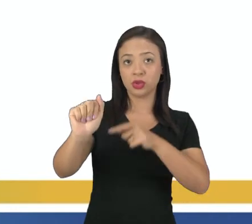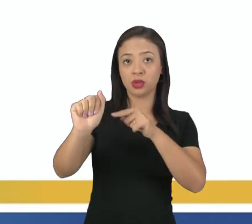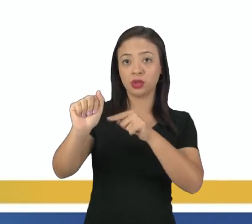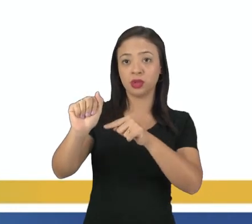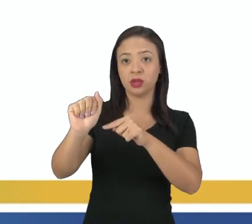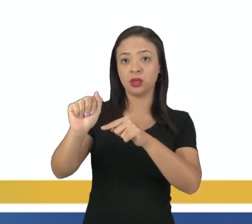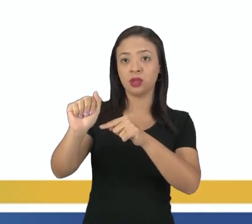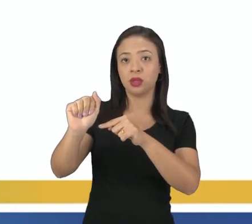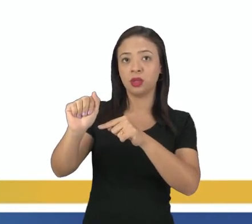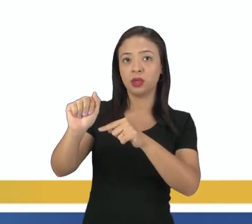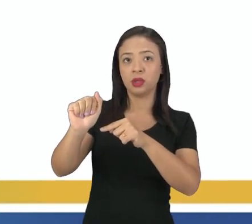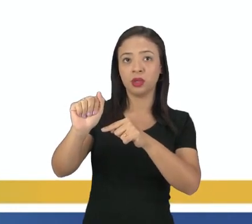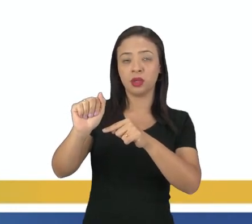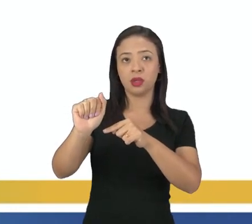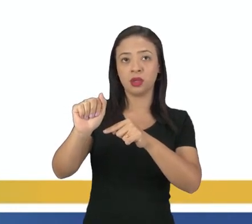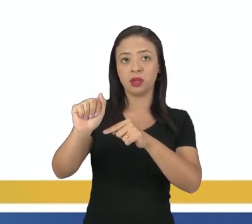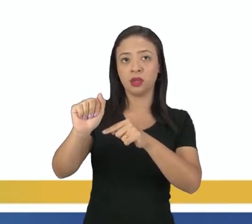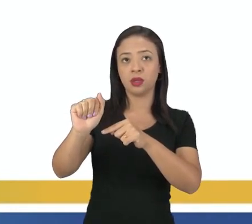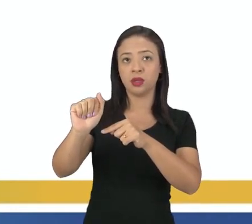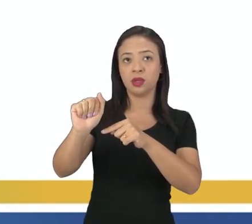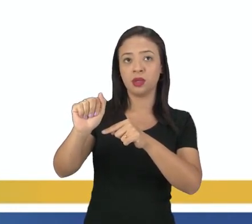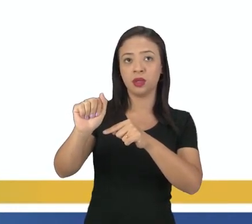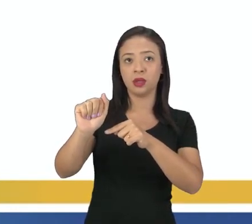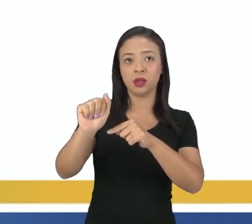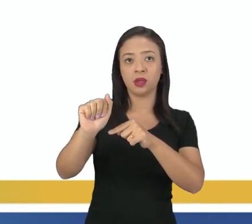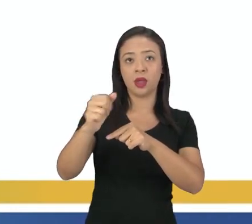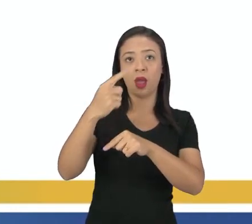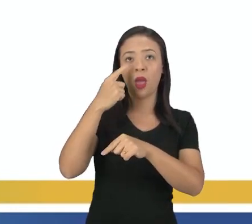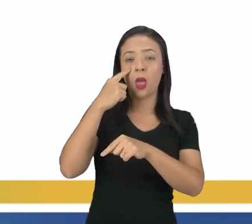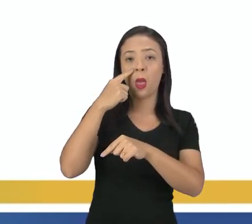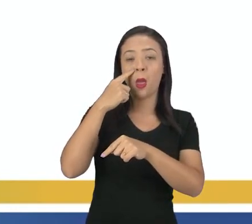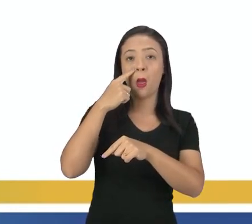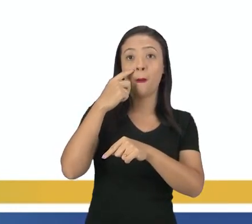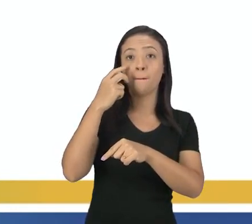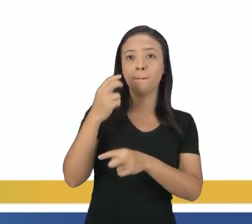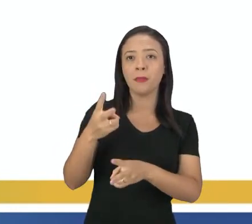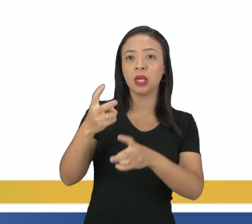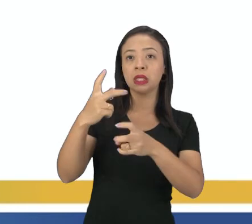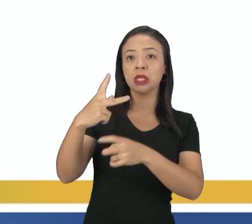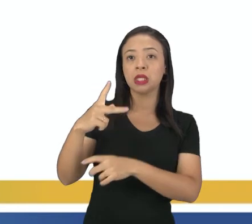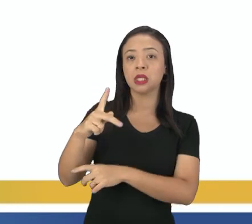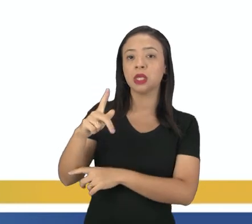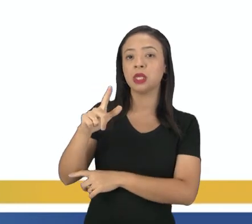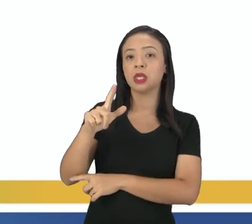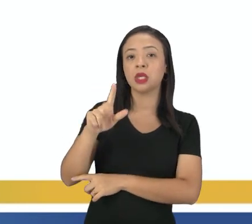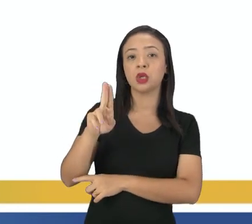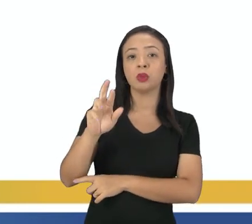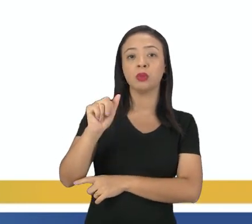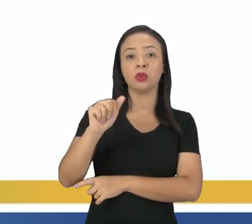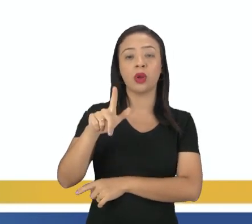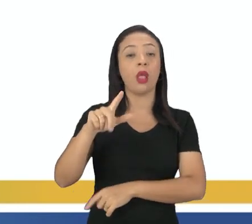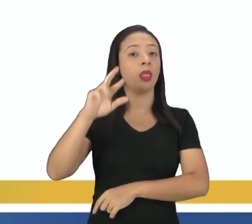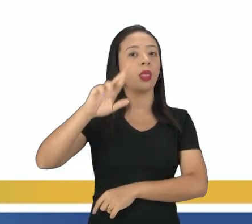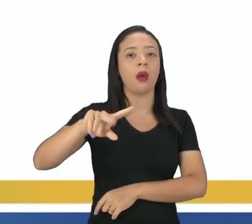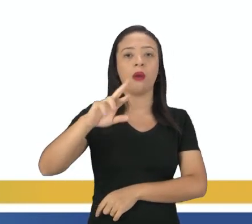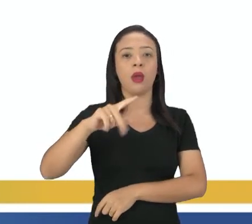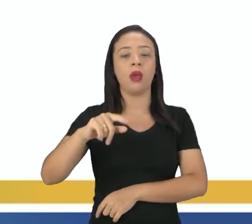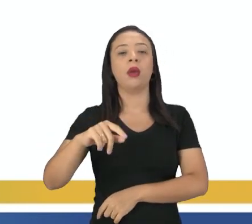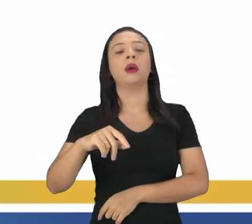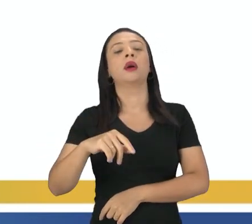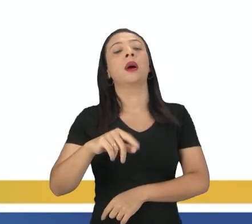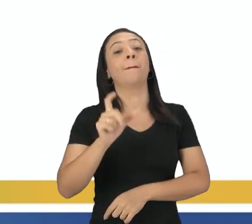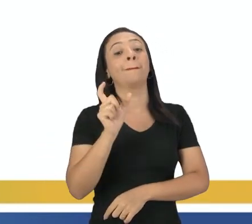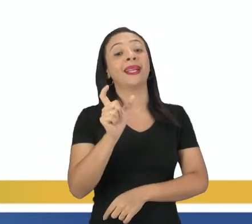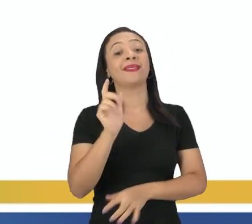partiz. Ah, professor, eu achei que aquele patins ali estivesse no plural. Não, é porque o nome dele mesmo, tá? Termina com S. Não é toda